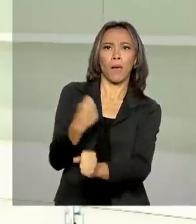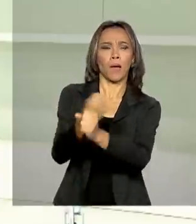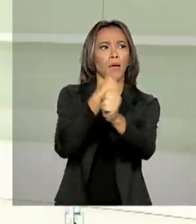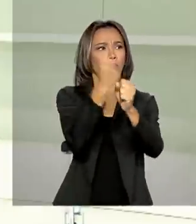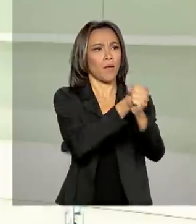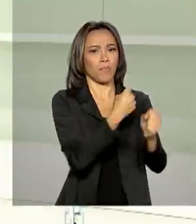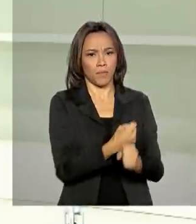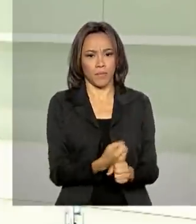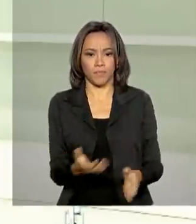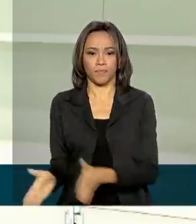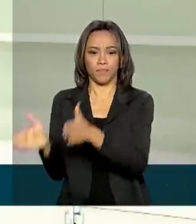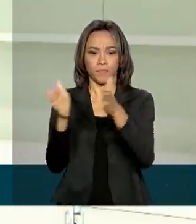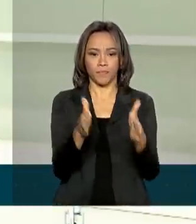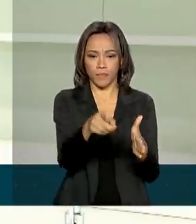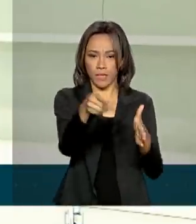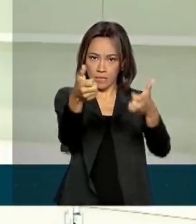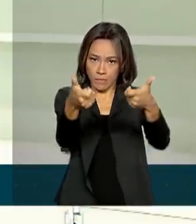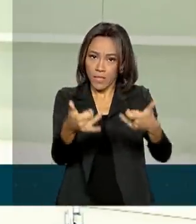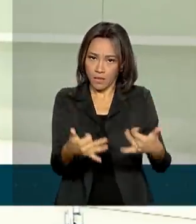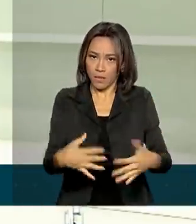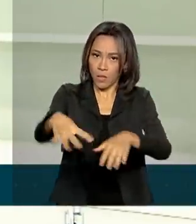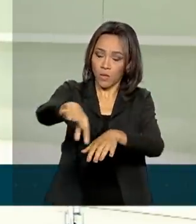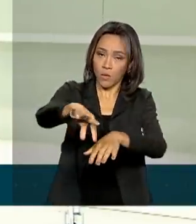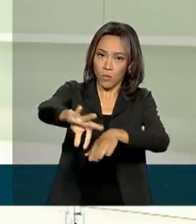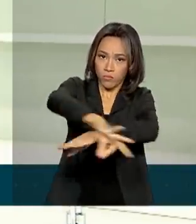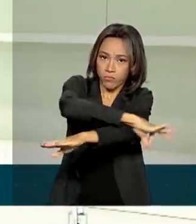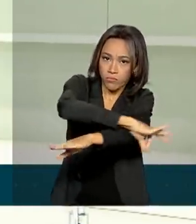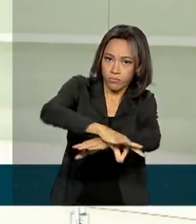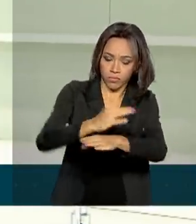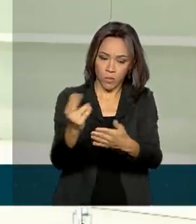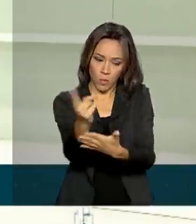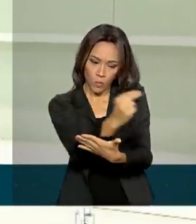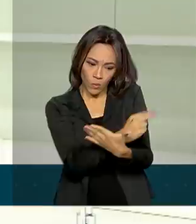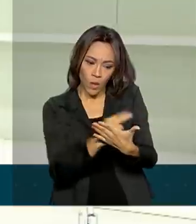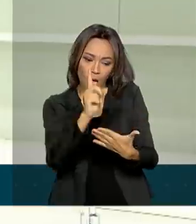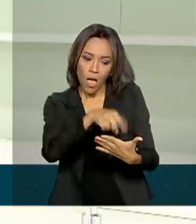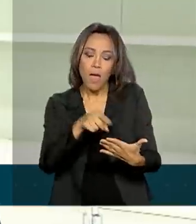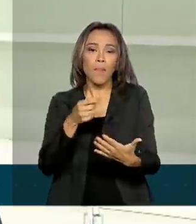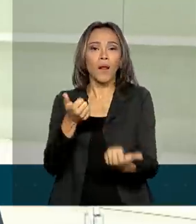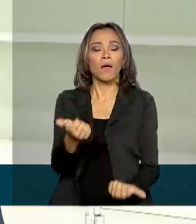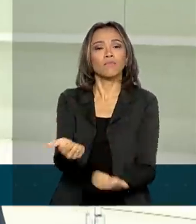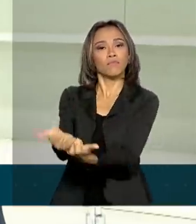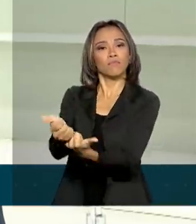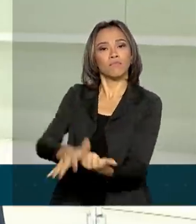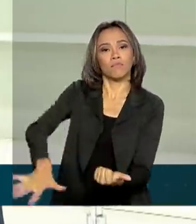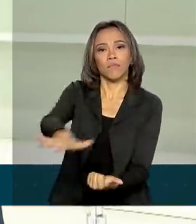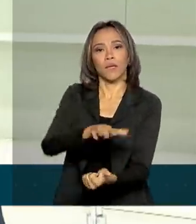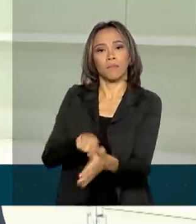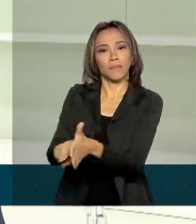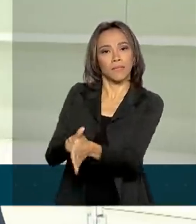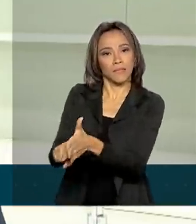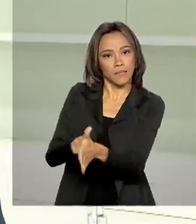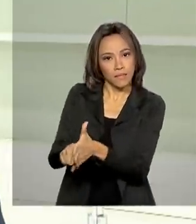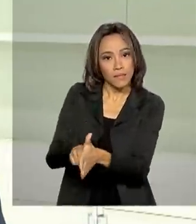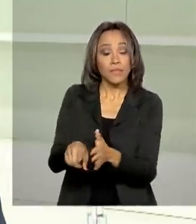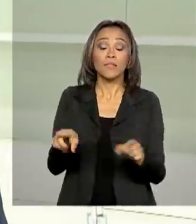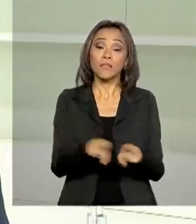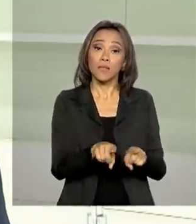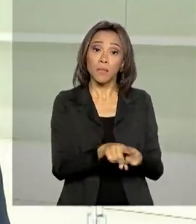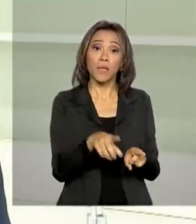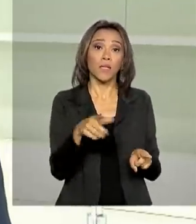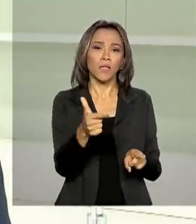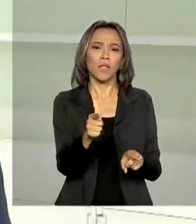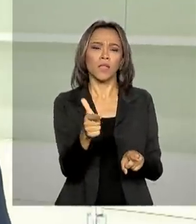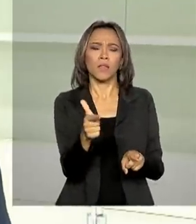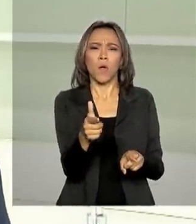O projeto foi todo desenvolvido para atender a pesquisa, que causasse o menor impacto ambiental